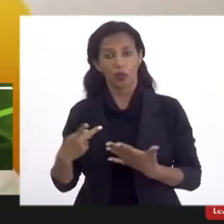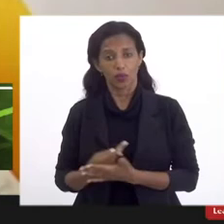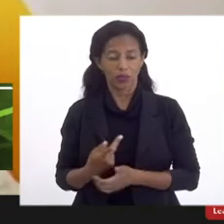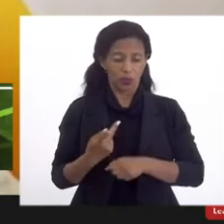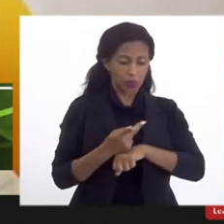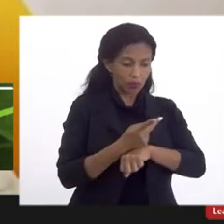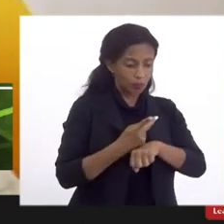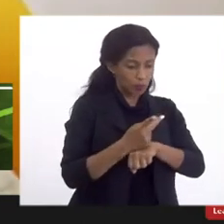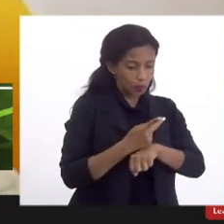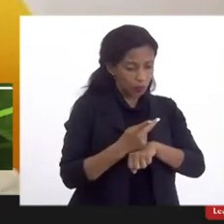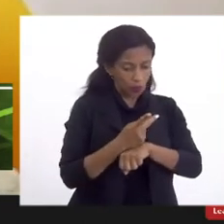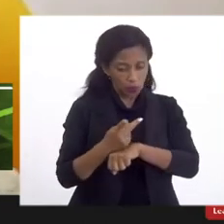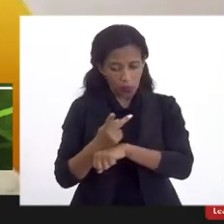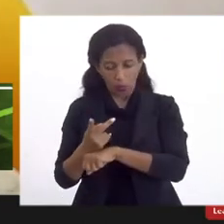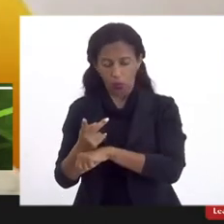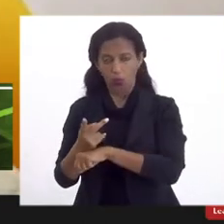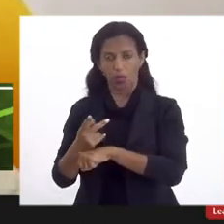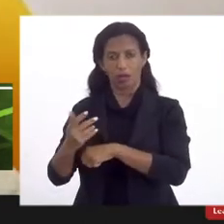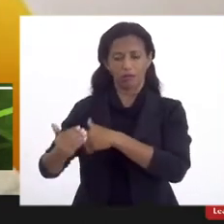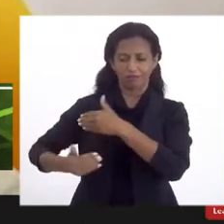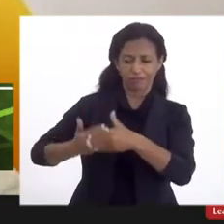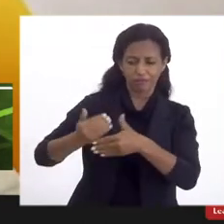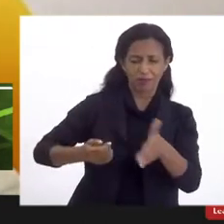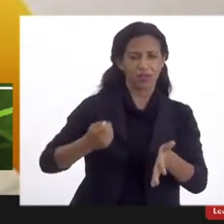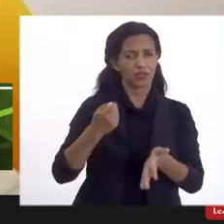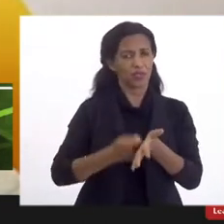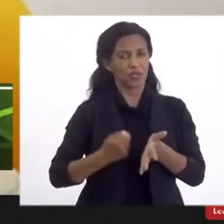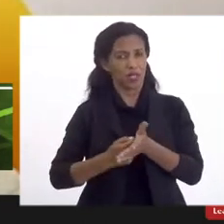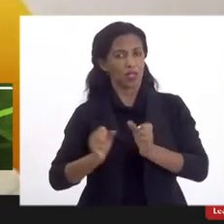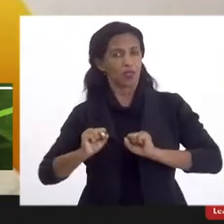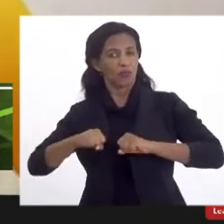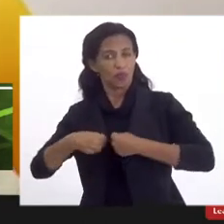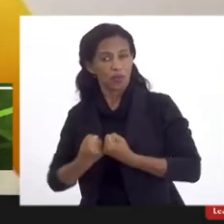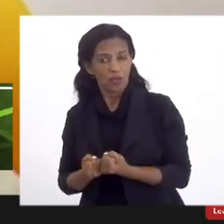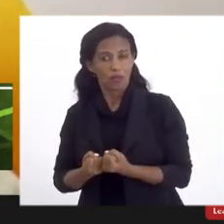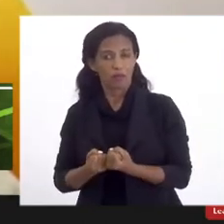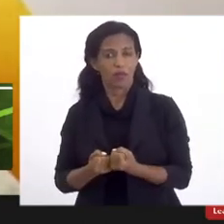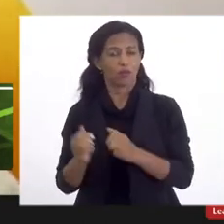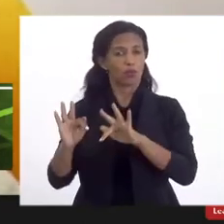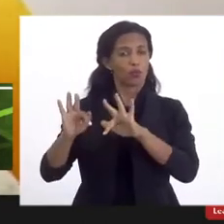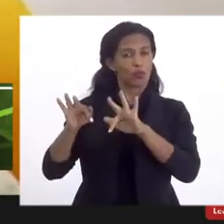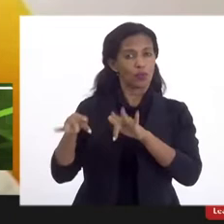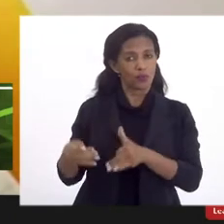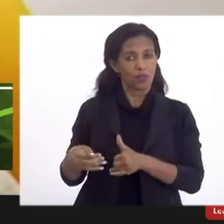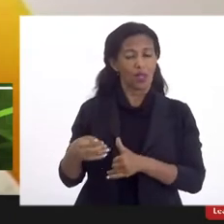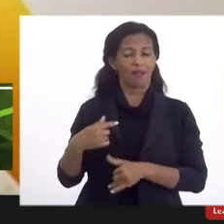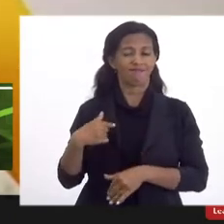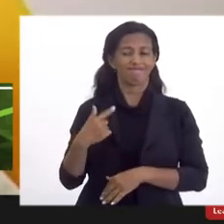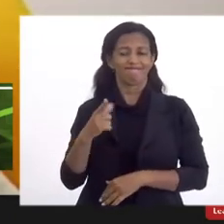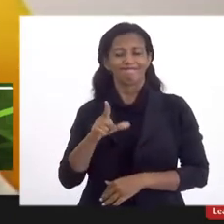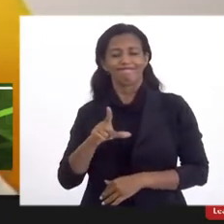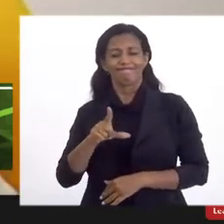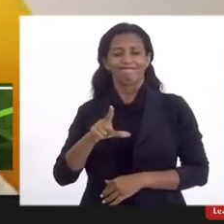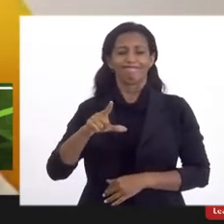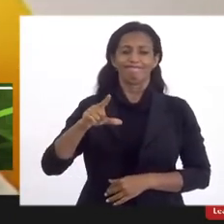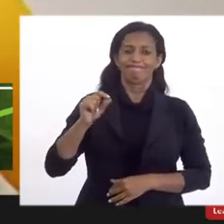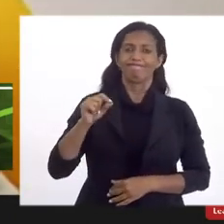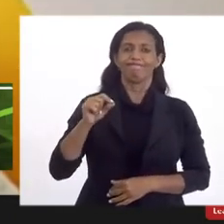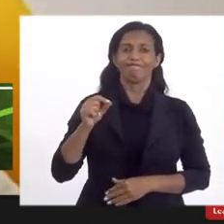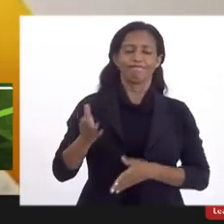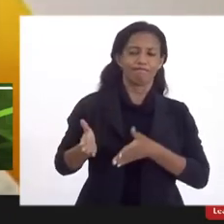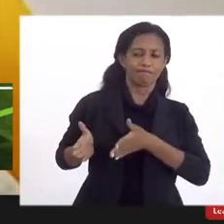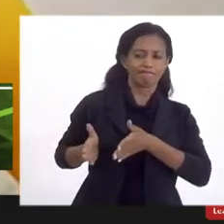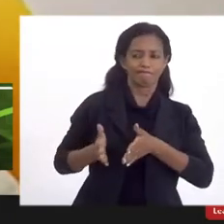buscando processos de luta, de resistência, de fortalecimento, no final das contas optasse pelo